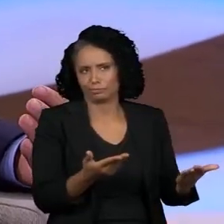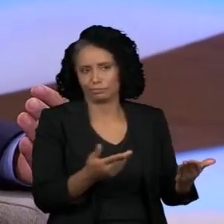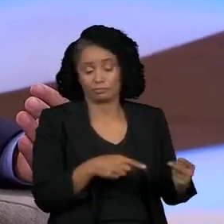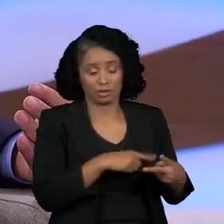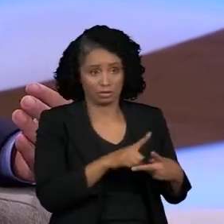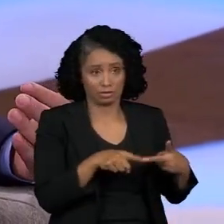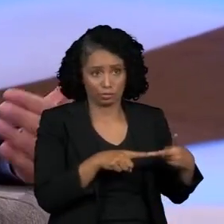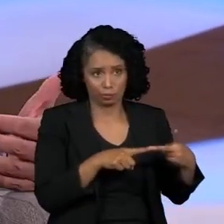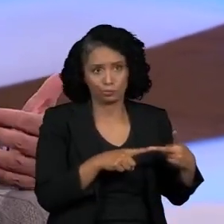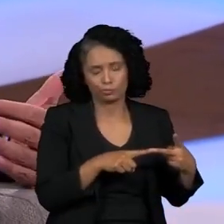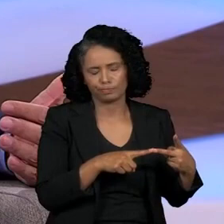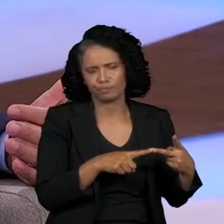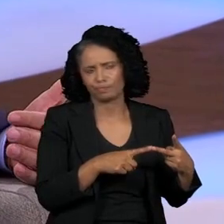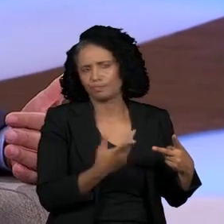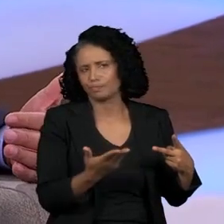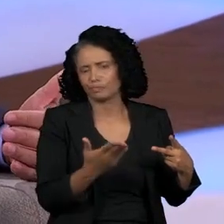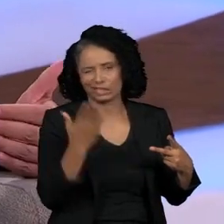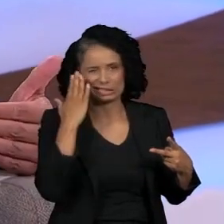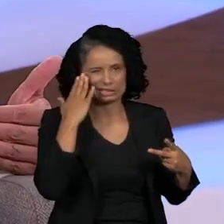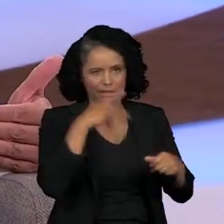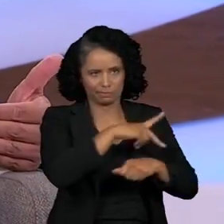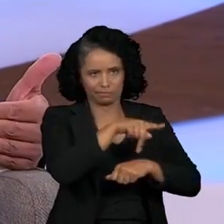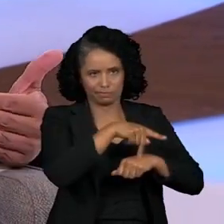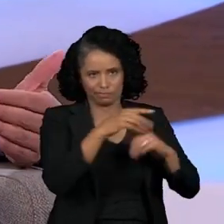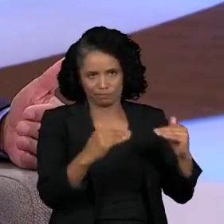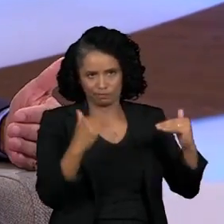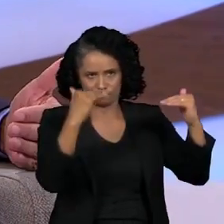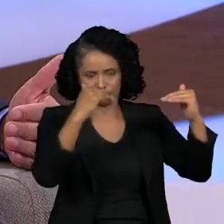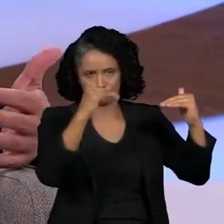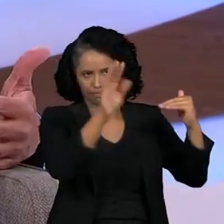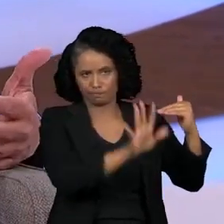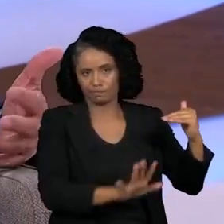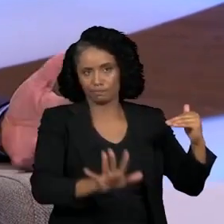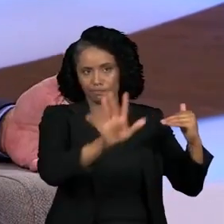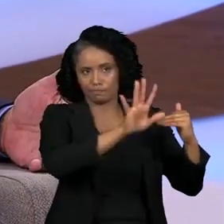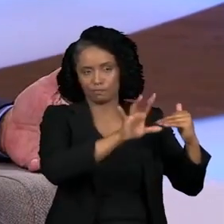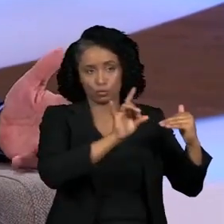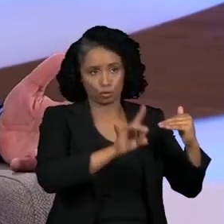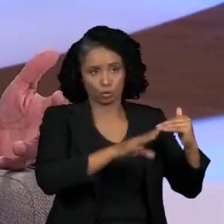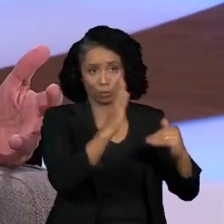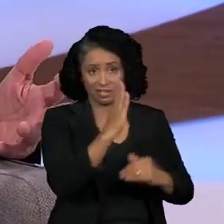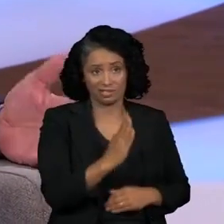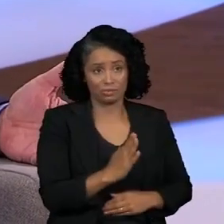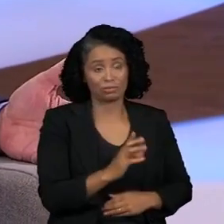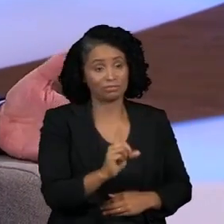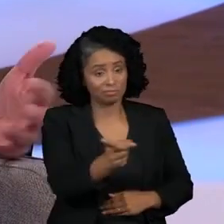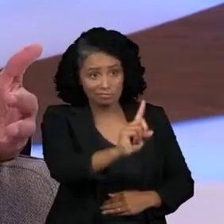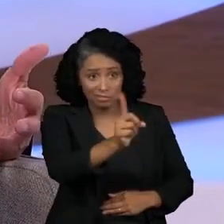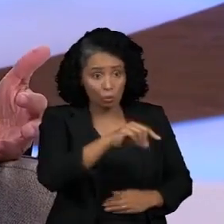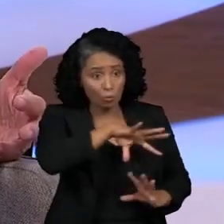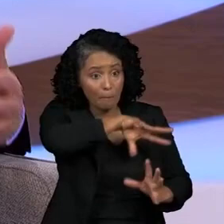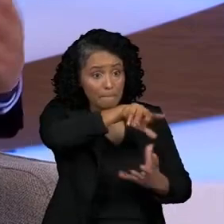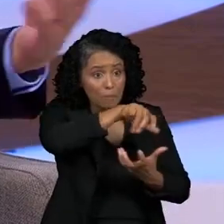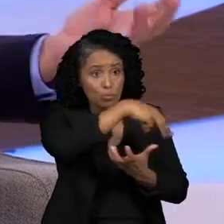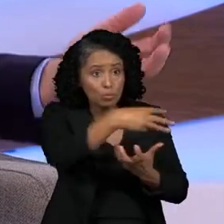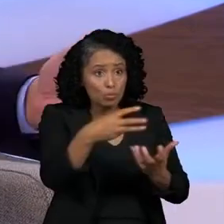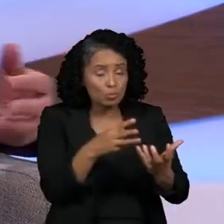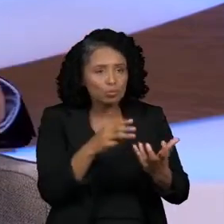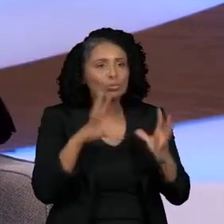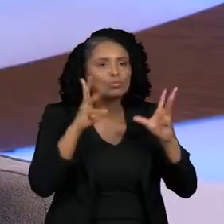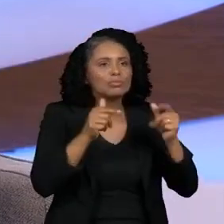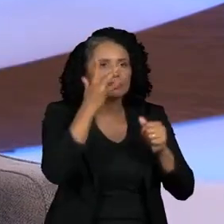a questão da soberania nacional não é no Brasil, o mundo inteiro, porque todo mundo viaja, vai todo mundo, tem